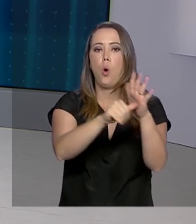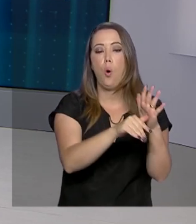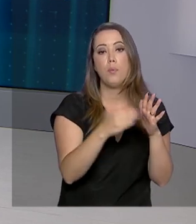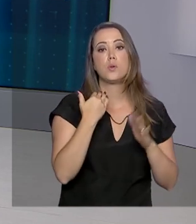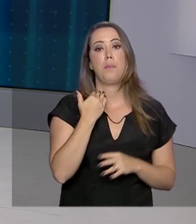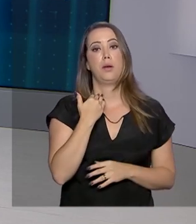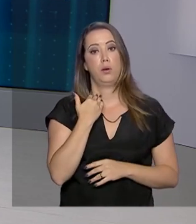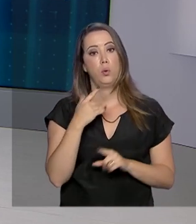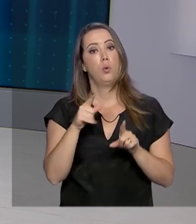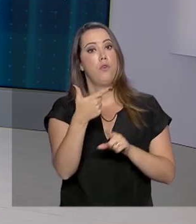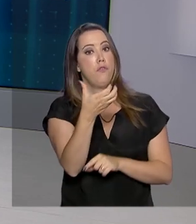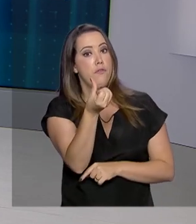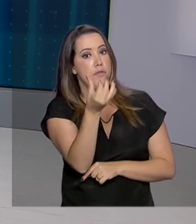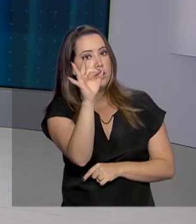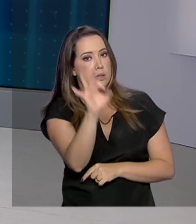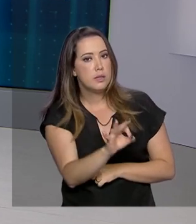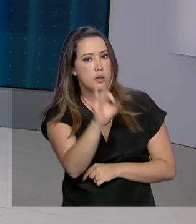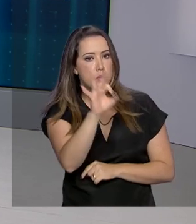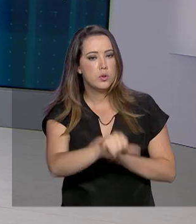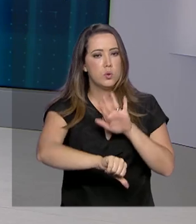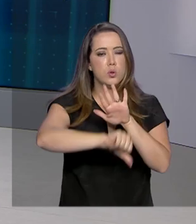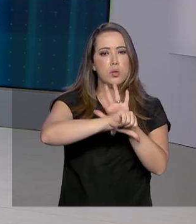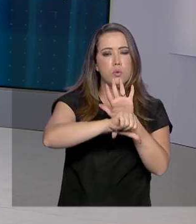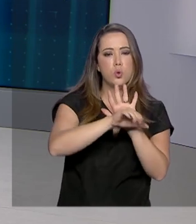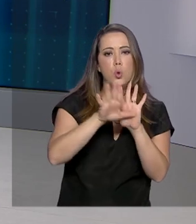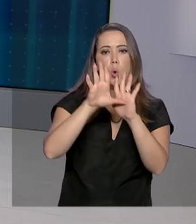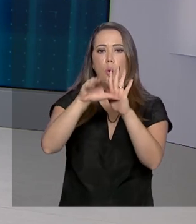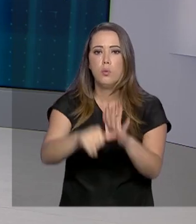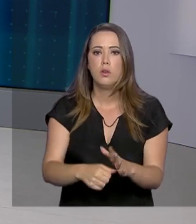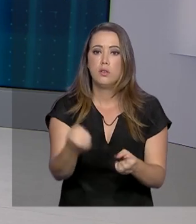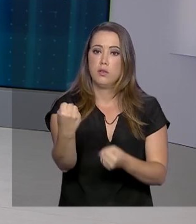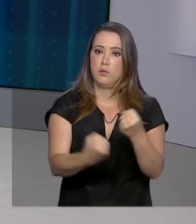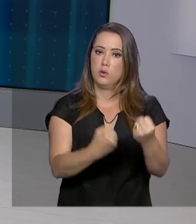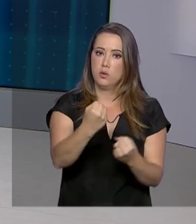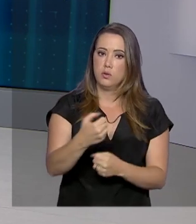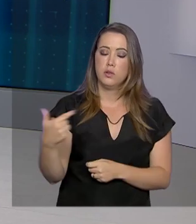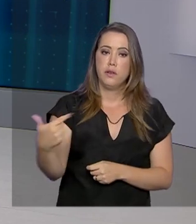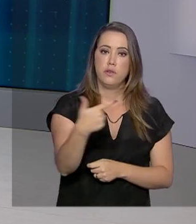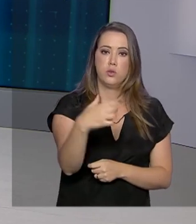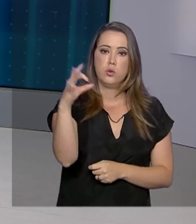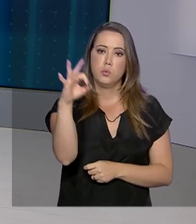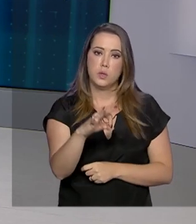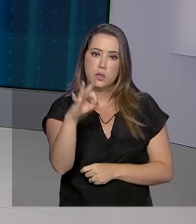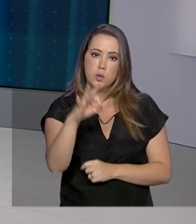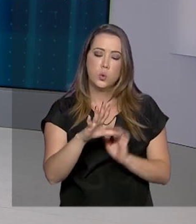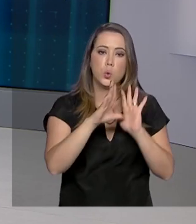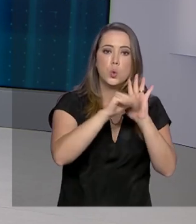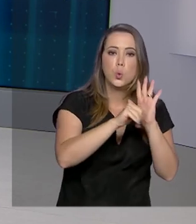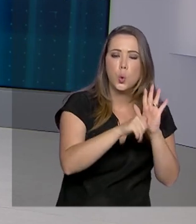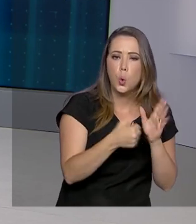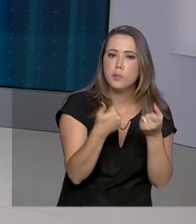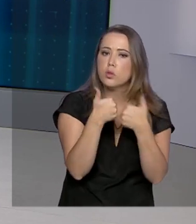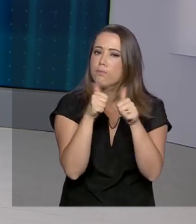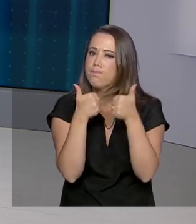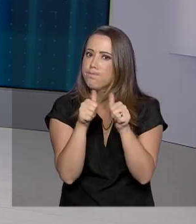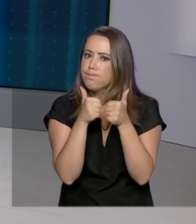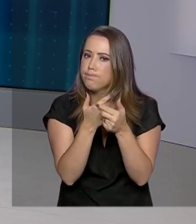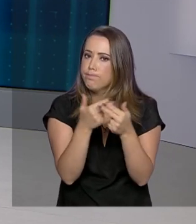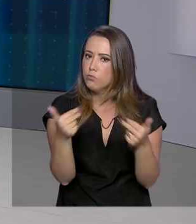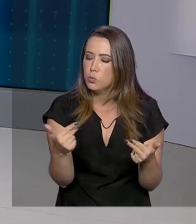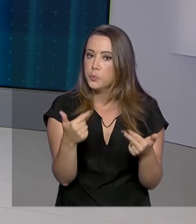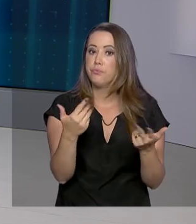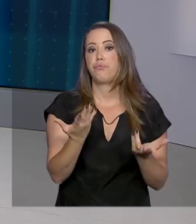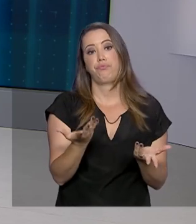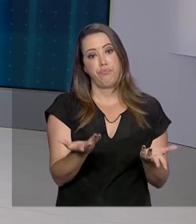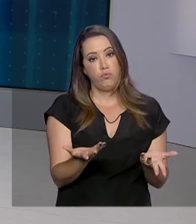financeira, 26% nos crimes de roubo de veículos e 22% no roubo de carga,